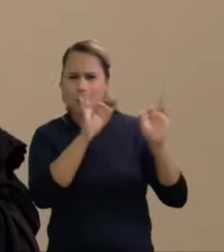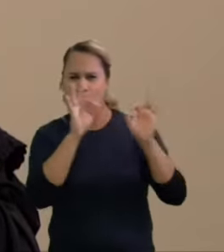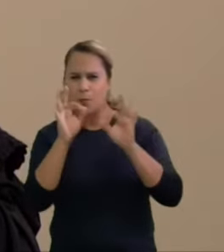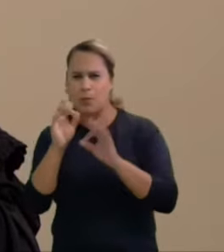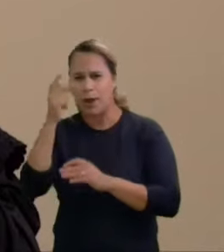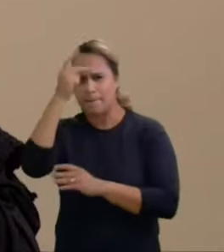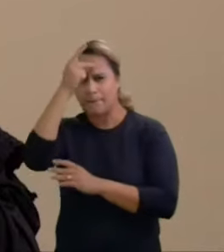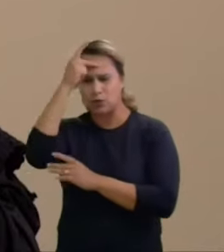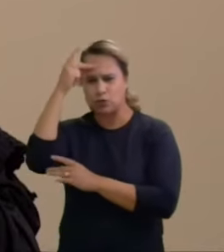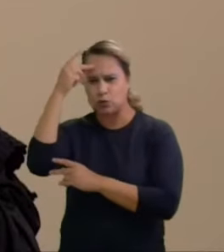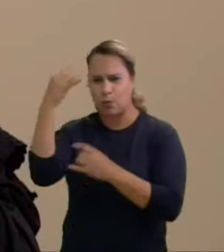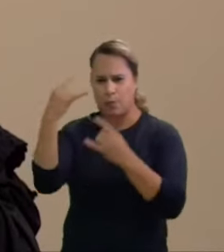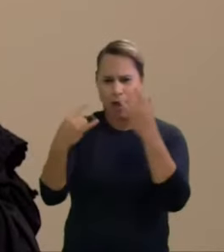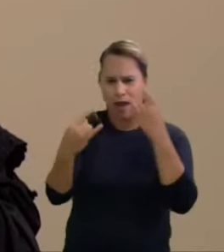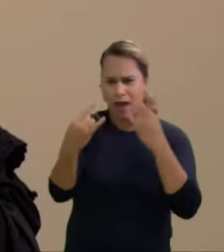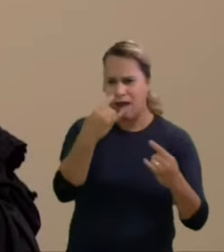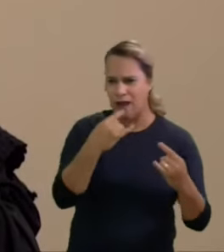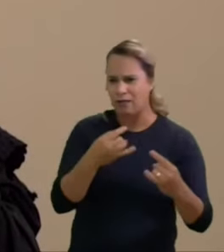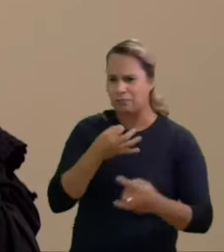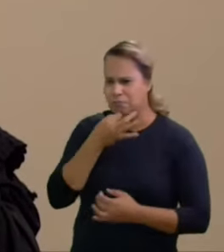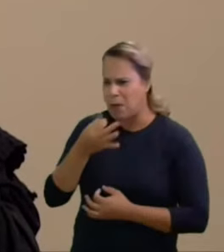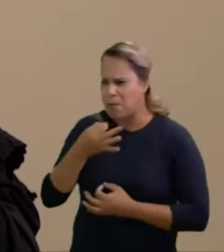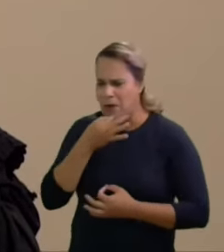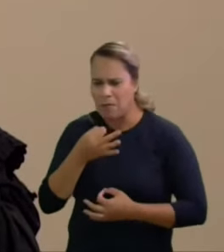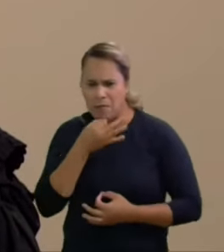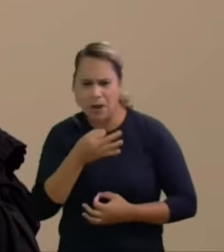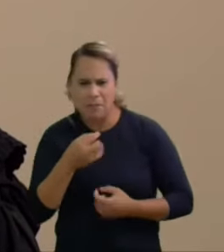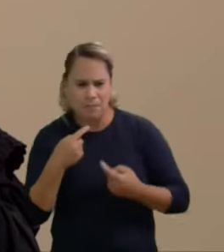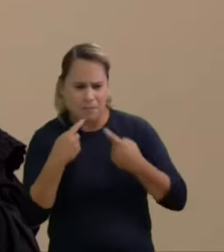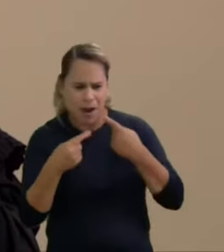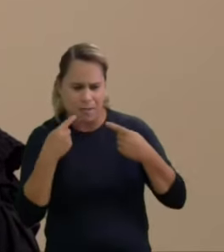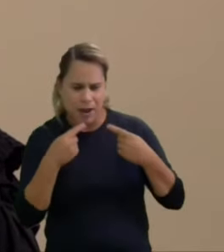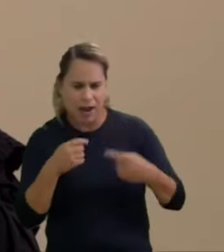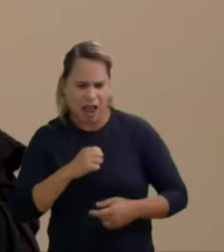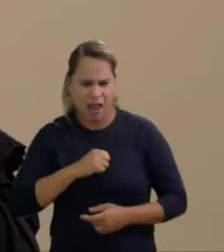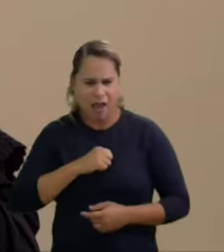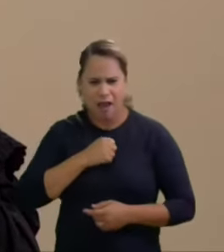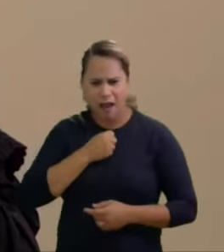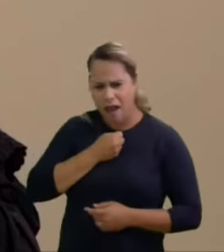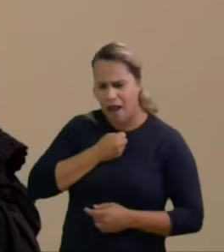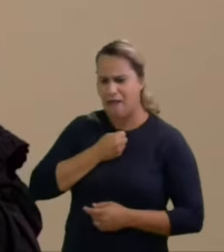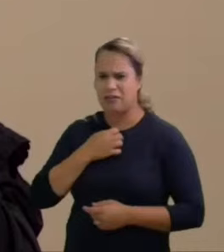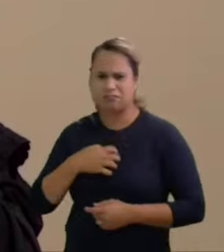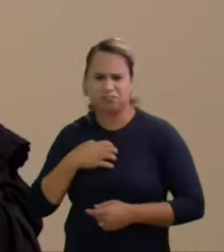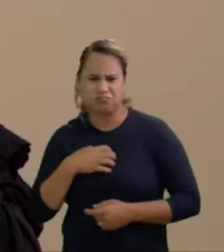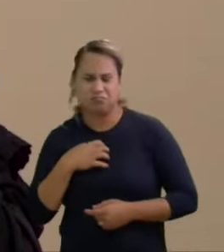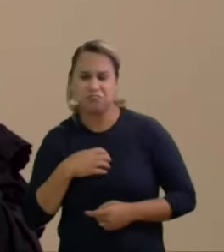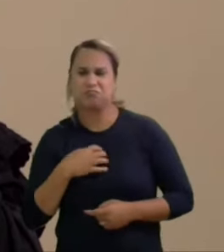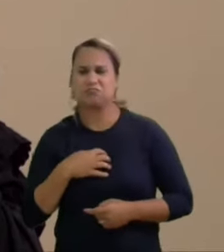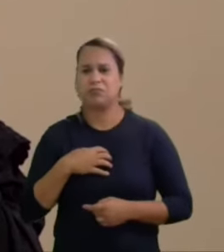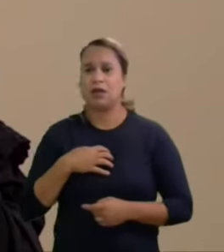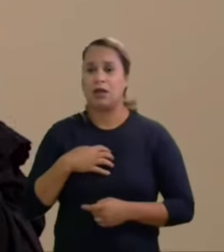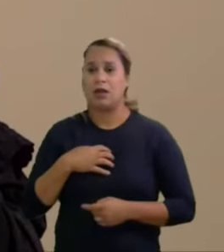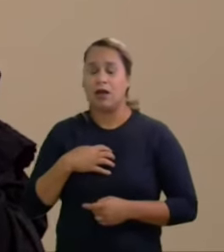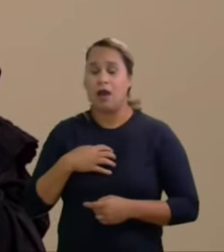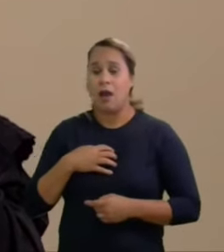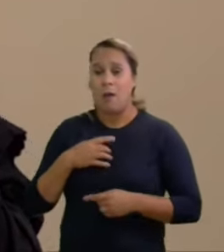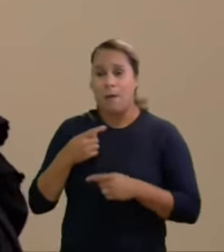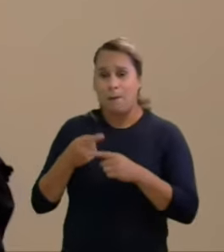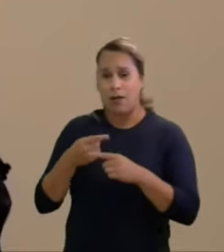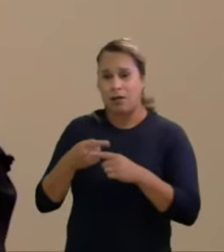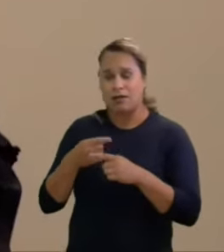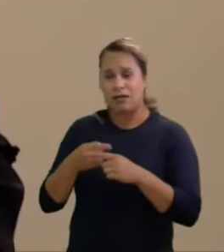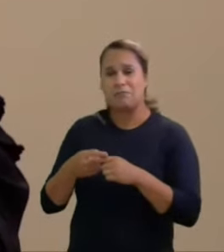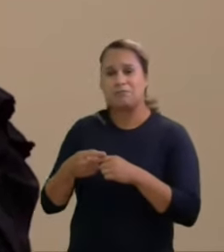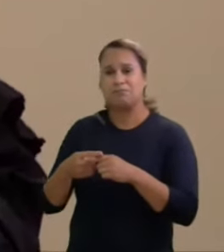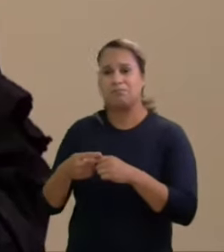amorosos ou raivosos comentários esses em muito atrelados à operação Lava Jato à saída do